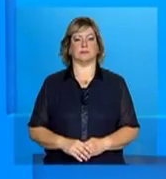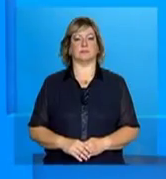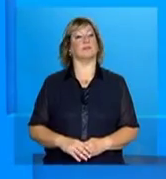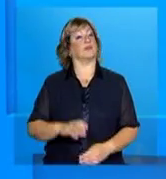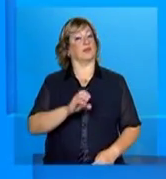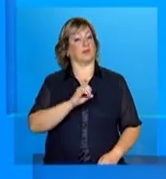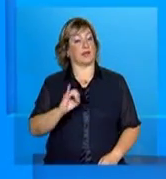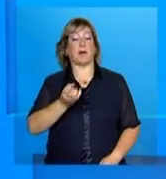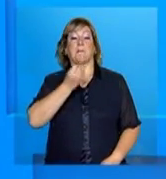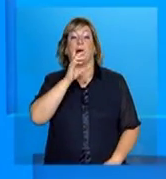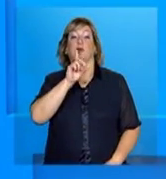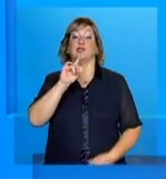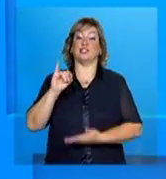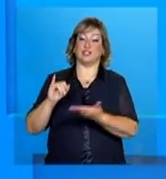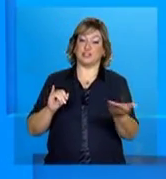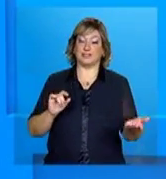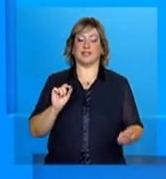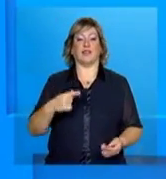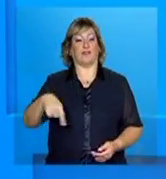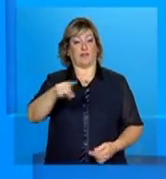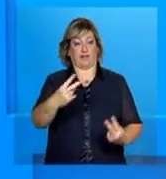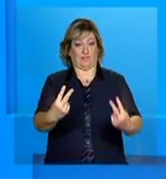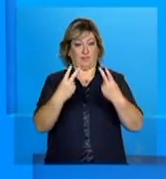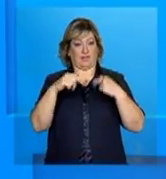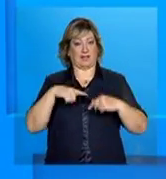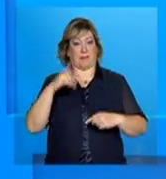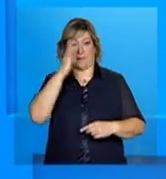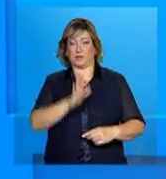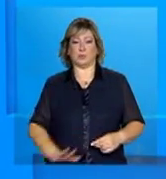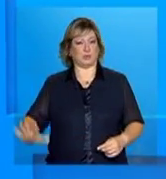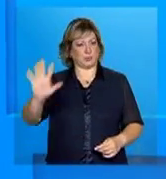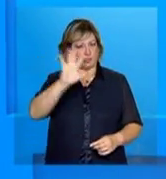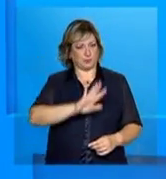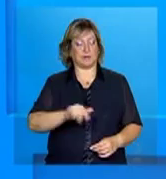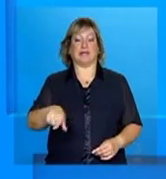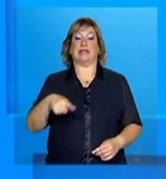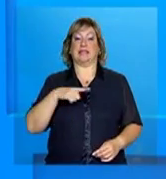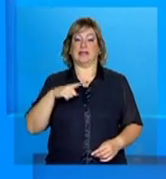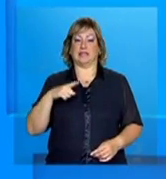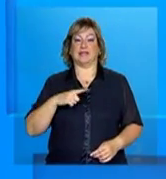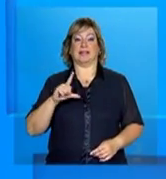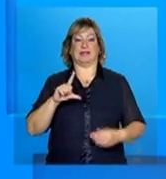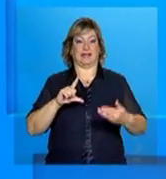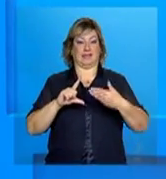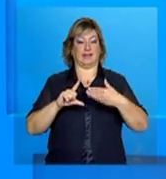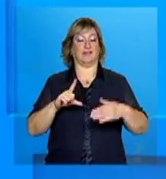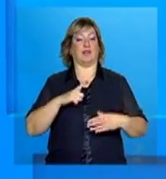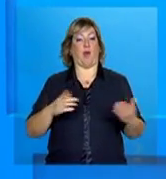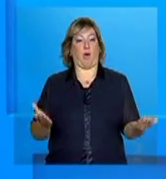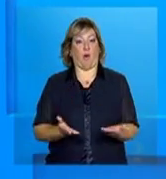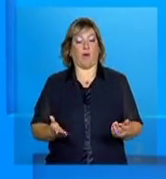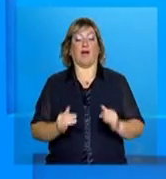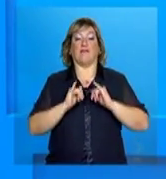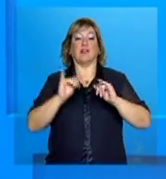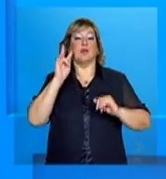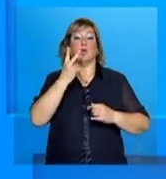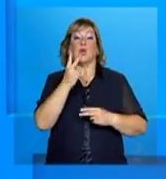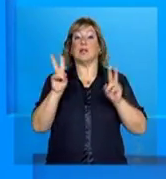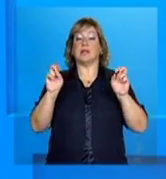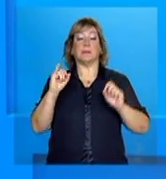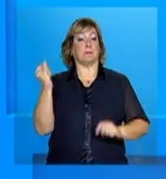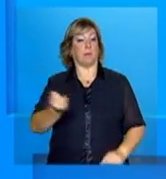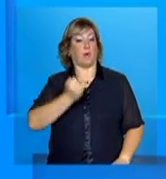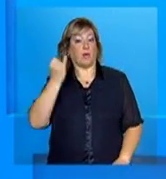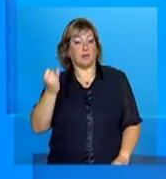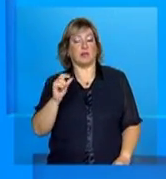Olá, bom dia a você que nos acompanha em todo o Brasil. Na teleconferência de hoje nós vamos falar de dois temas importantes